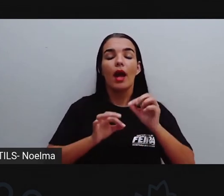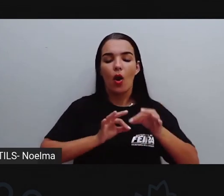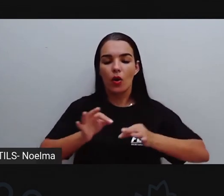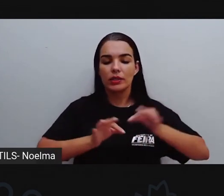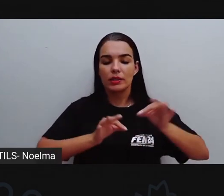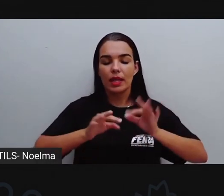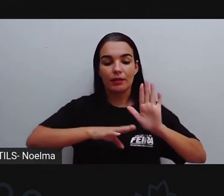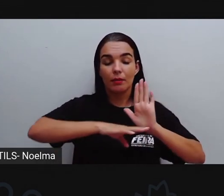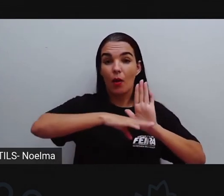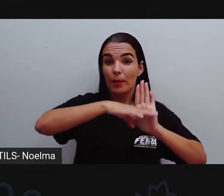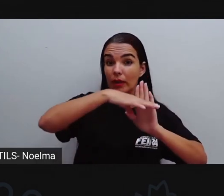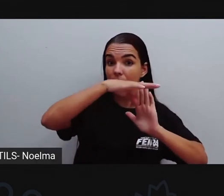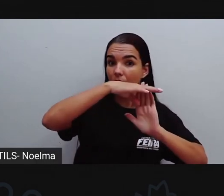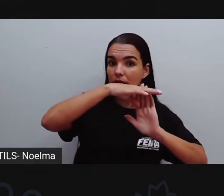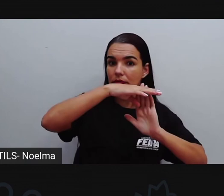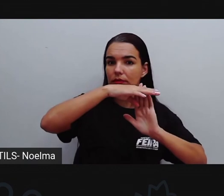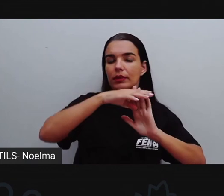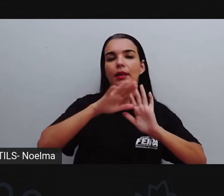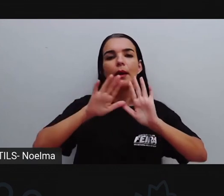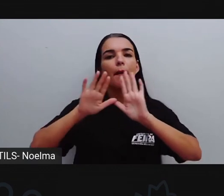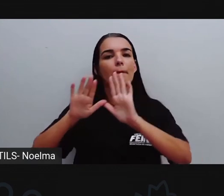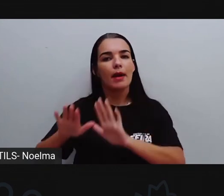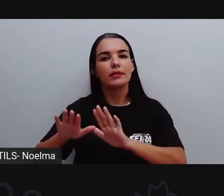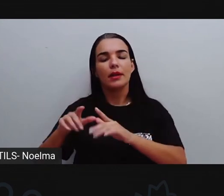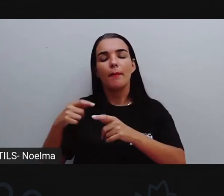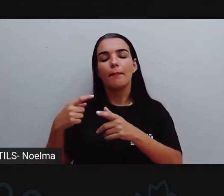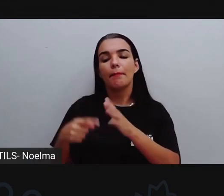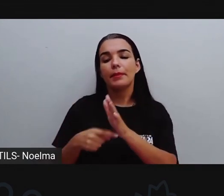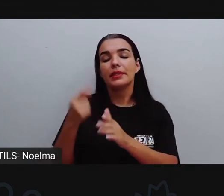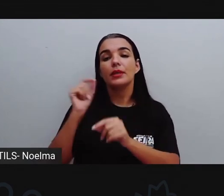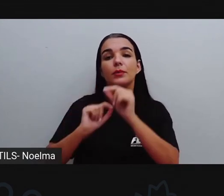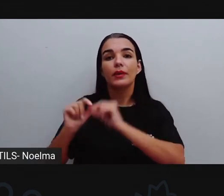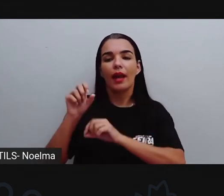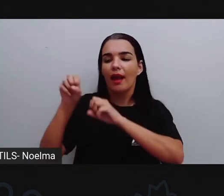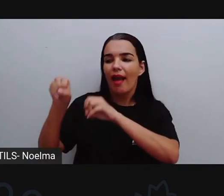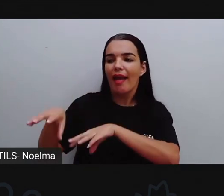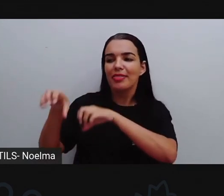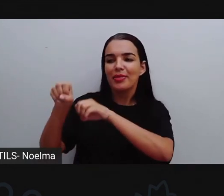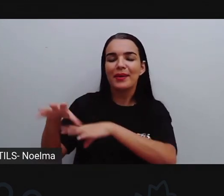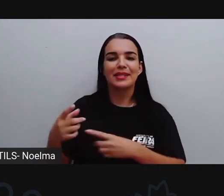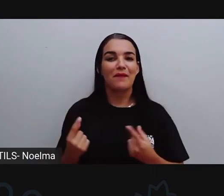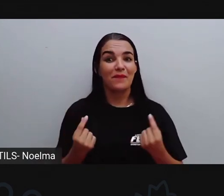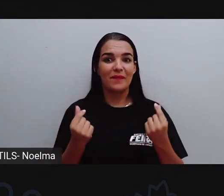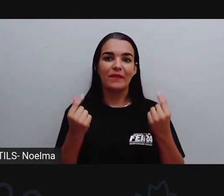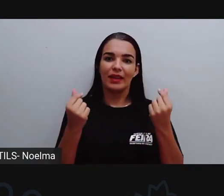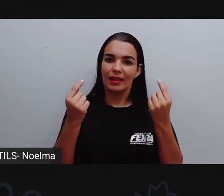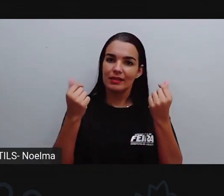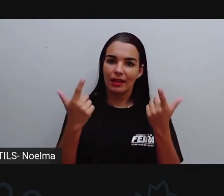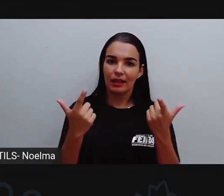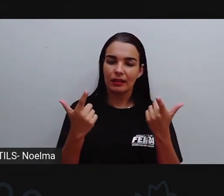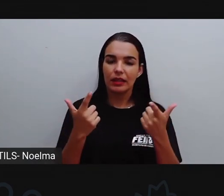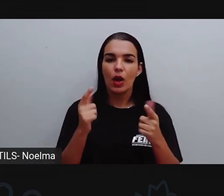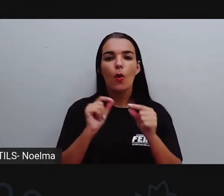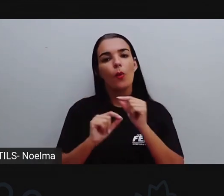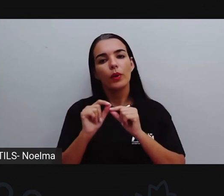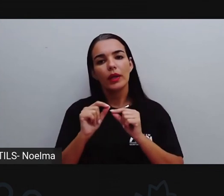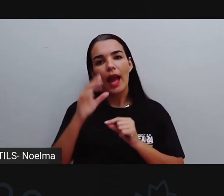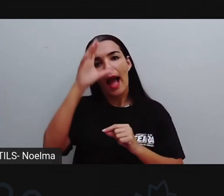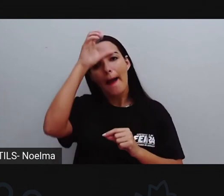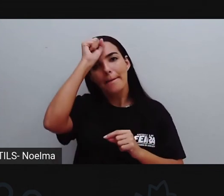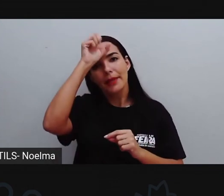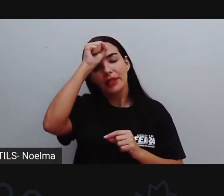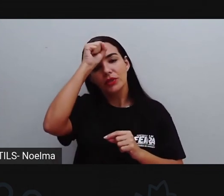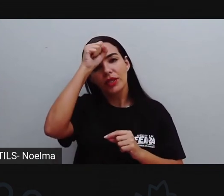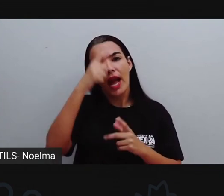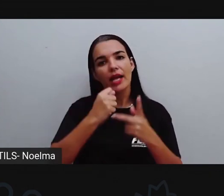Isso aconteceu a partir dessa educação financeira, né? Que é quando você aprende a administrar o